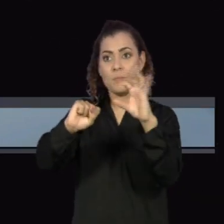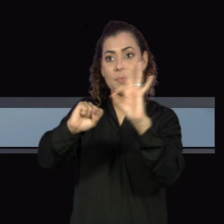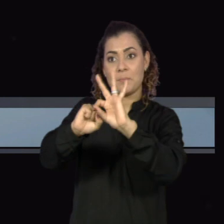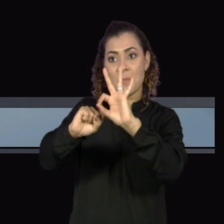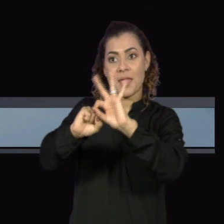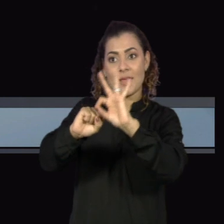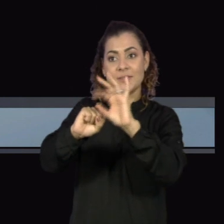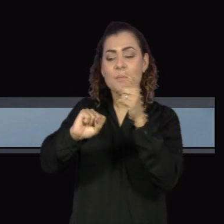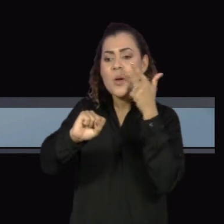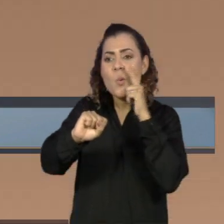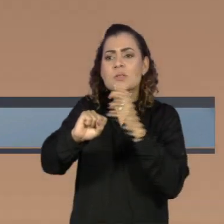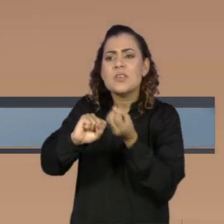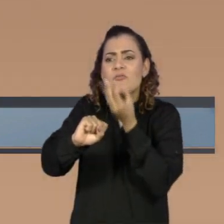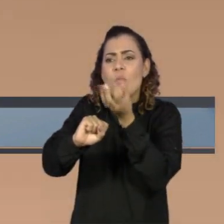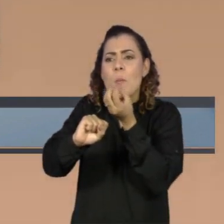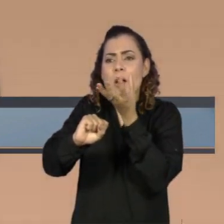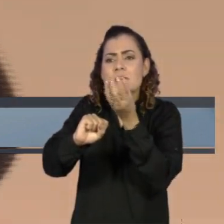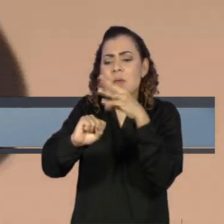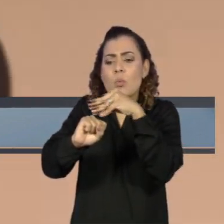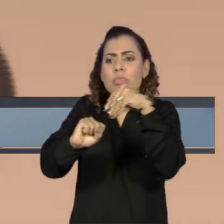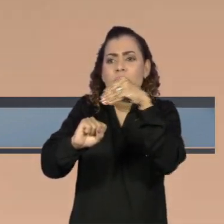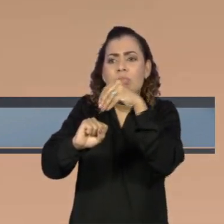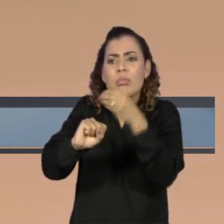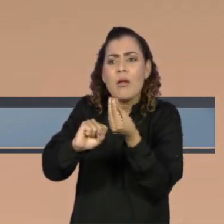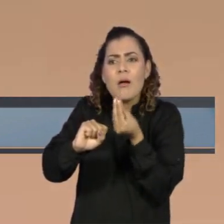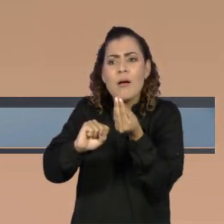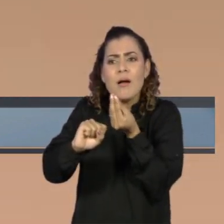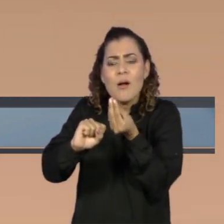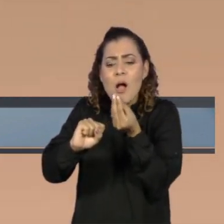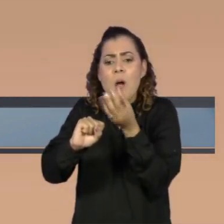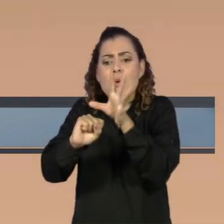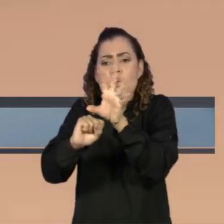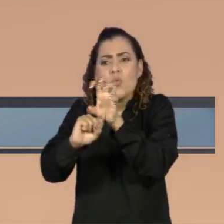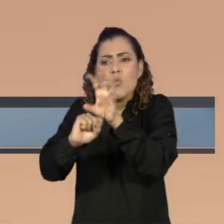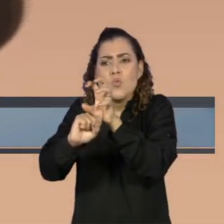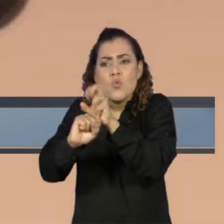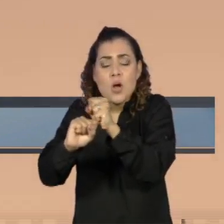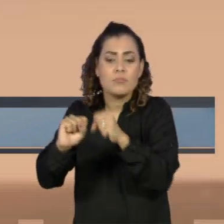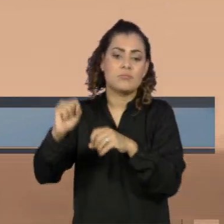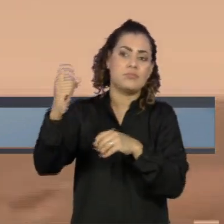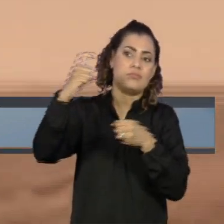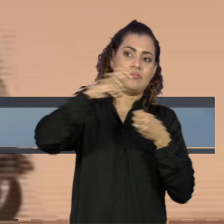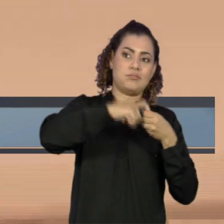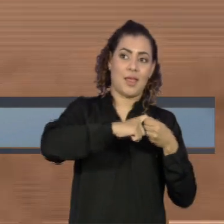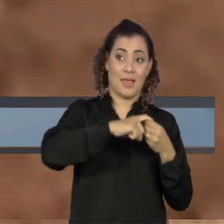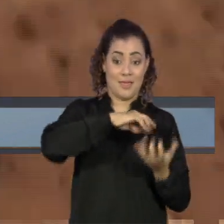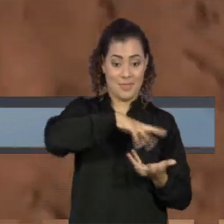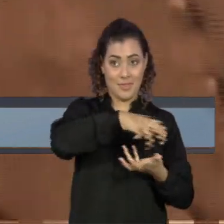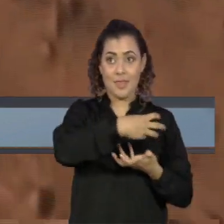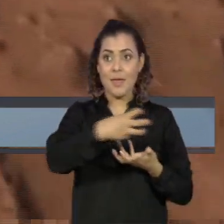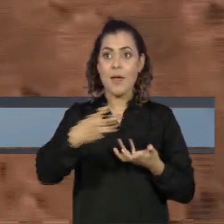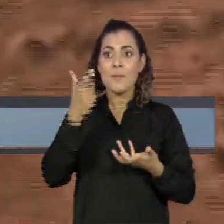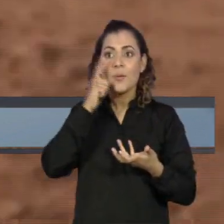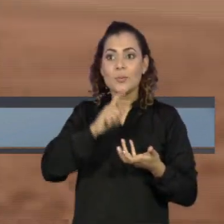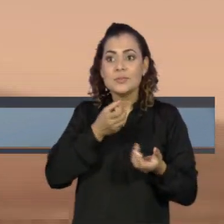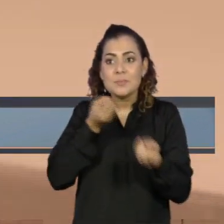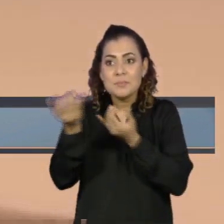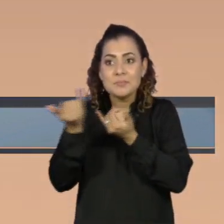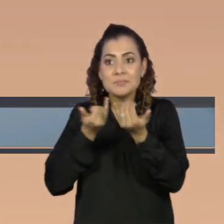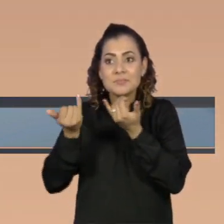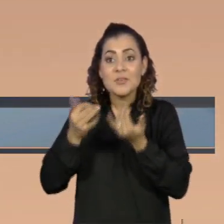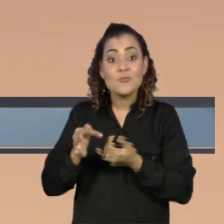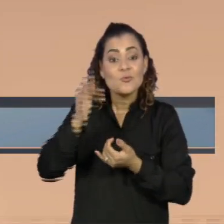enviadas à Terra no futuro. Além disso, a Perseverança também vai testar novas tecnologias que poderão beneficiar futuras